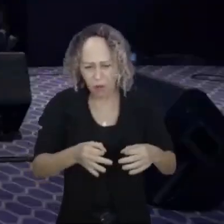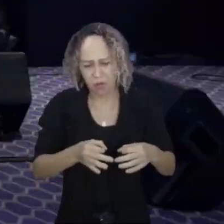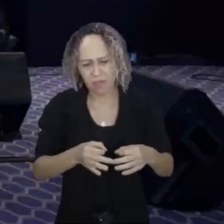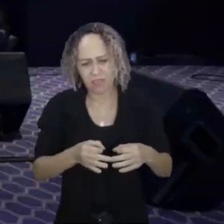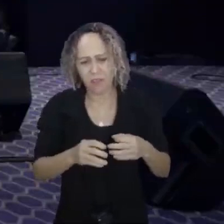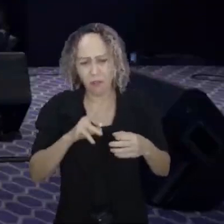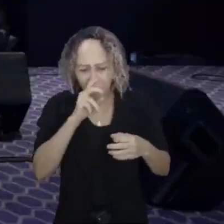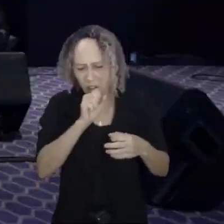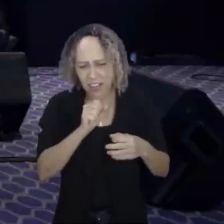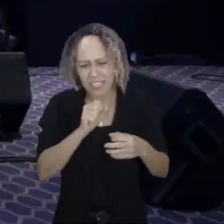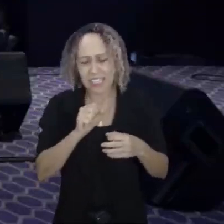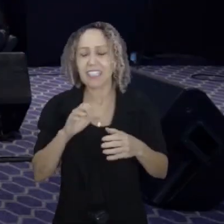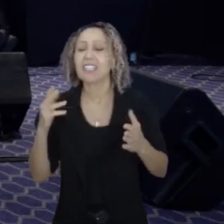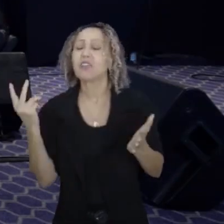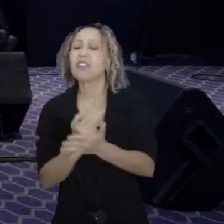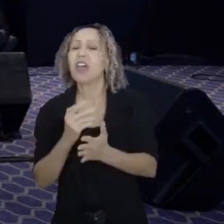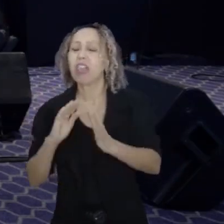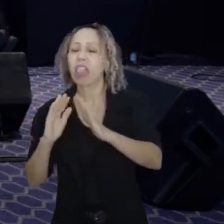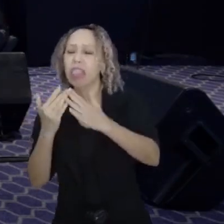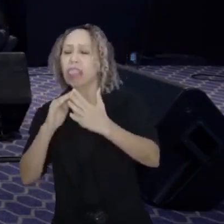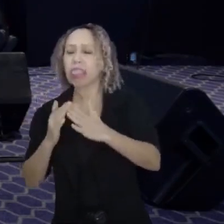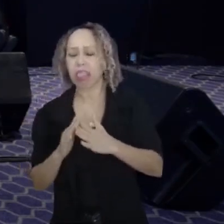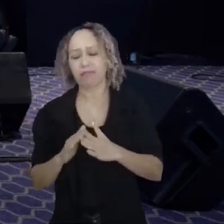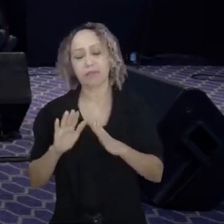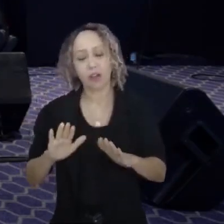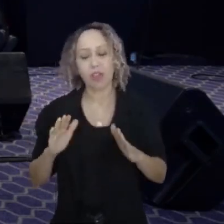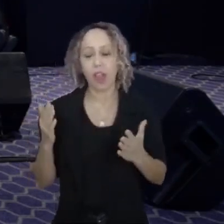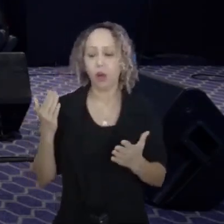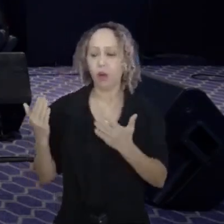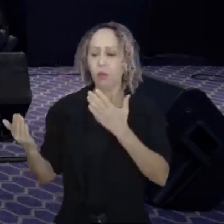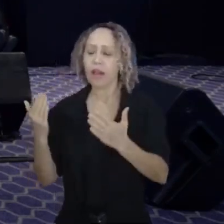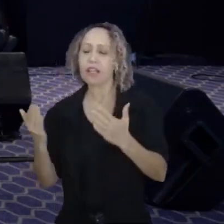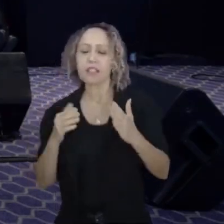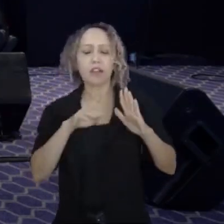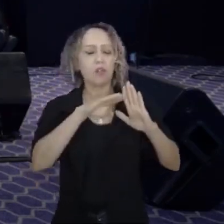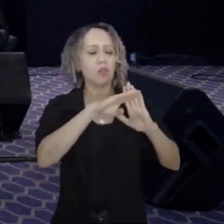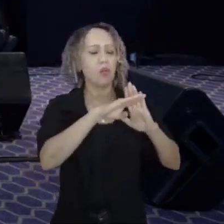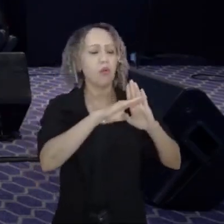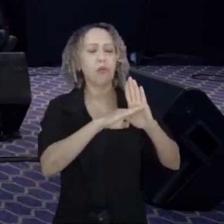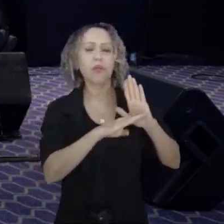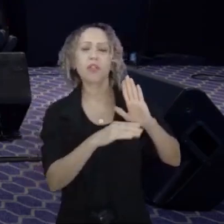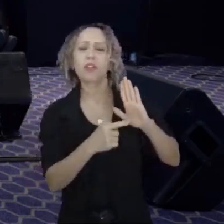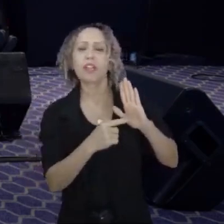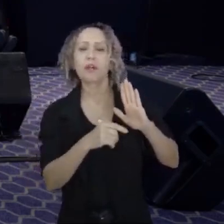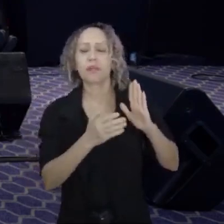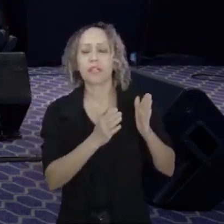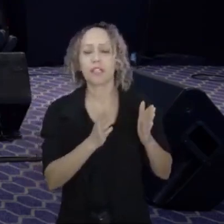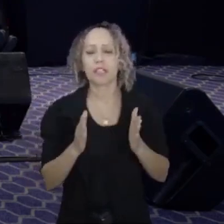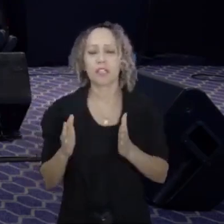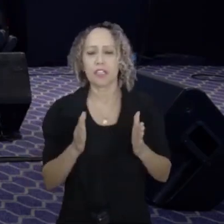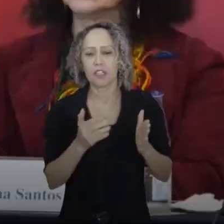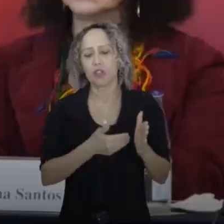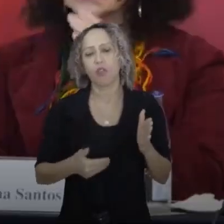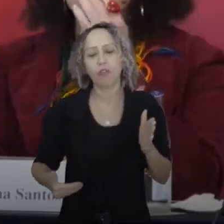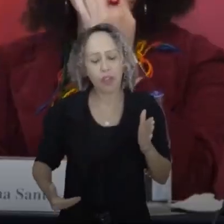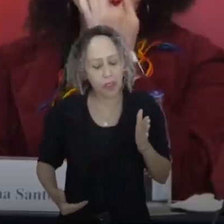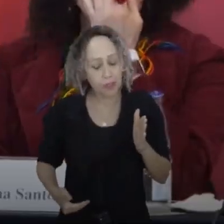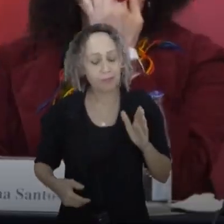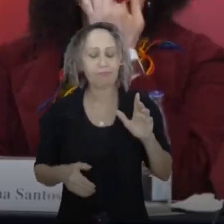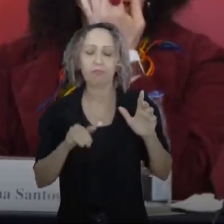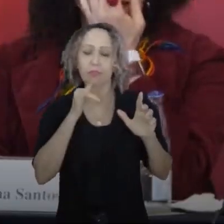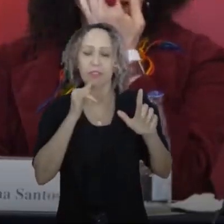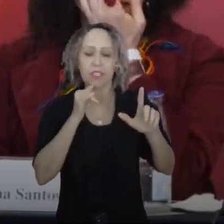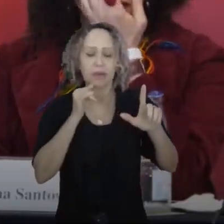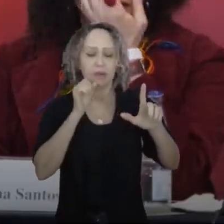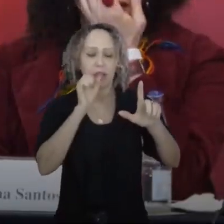construir a casa ao longo do tempo, ouvindo as pessoas através da plataforma, mas o mais importante